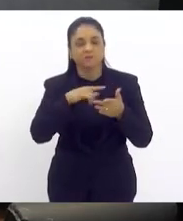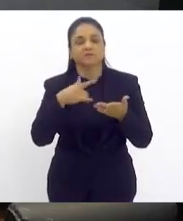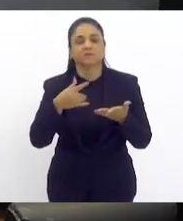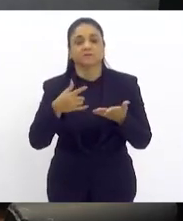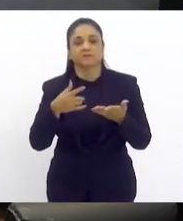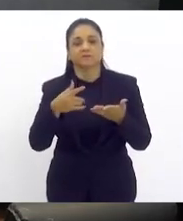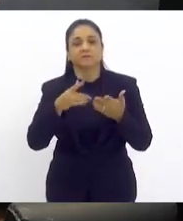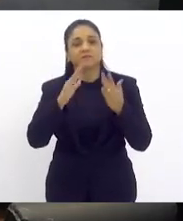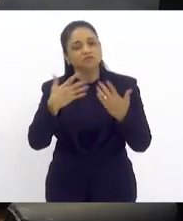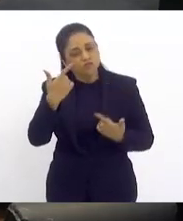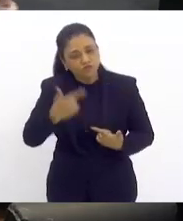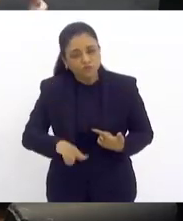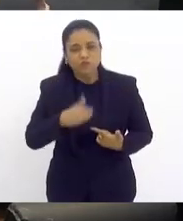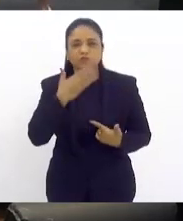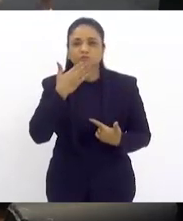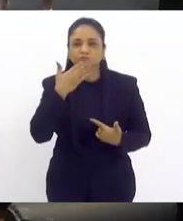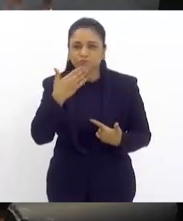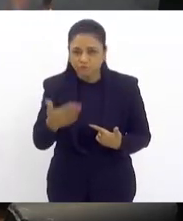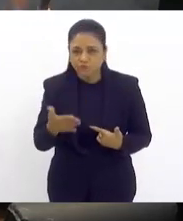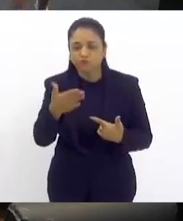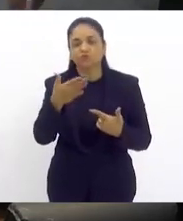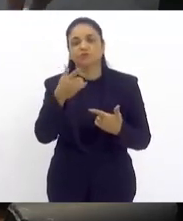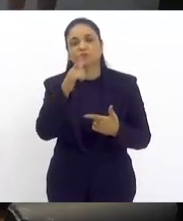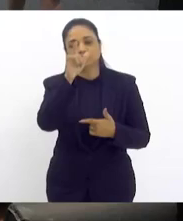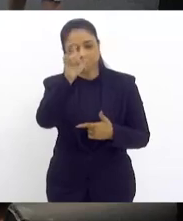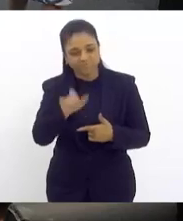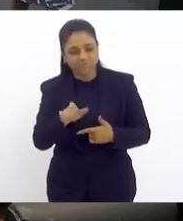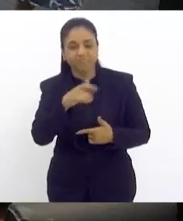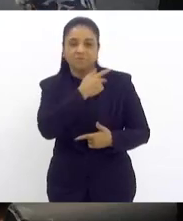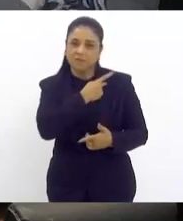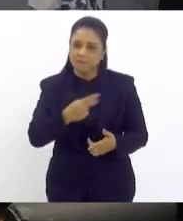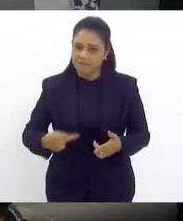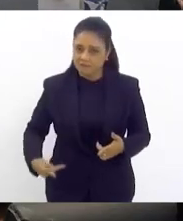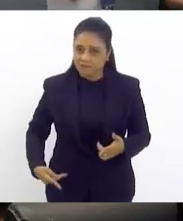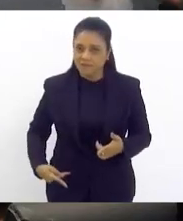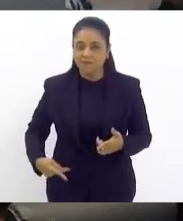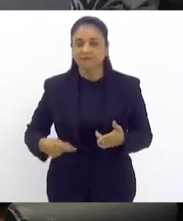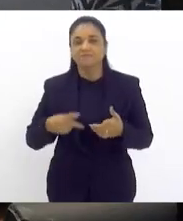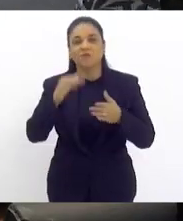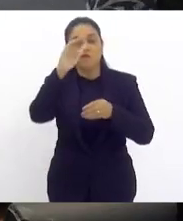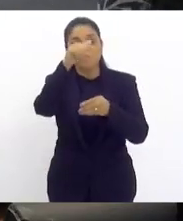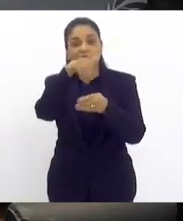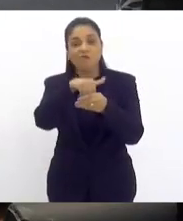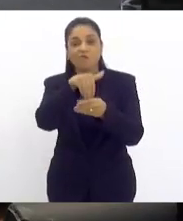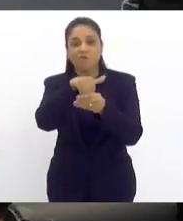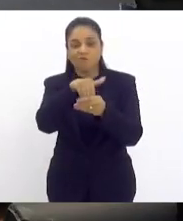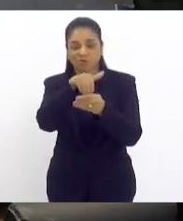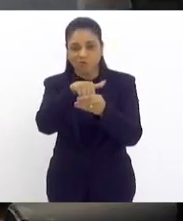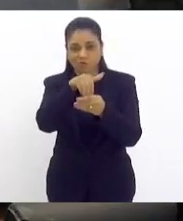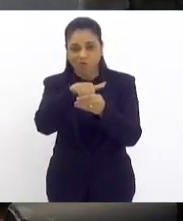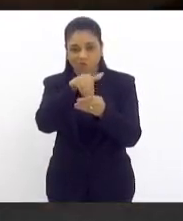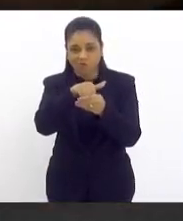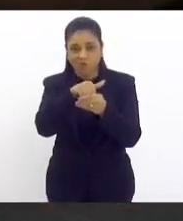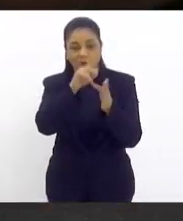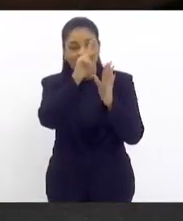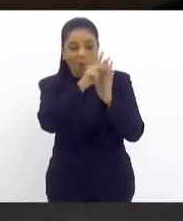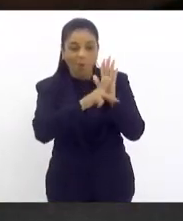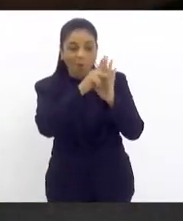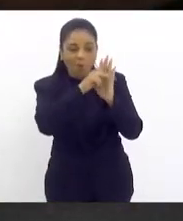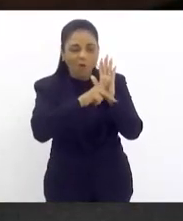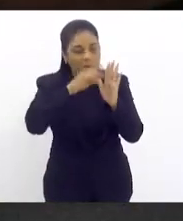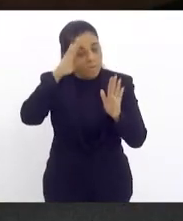mais um apelo ao senhor, enquanto presidente da casa, de botar para votar o projeto que é